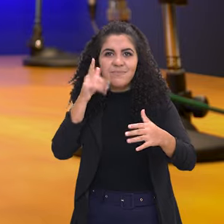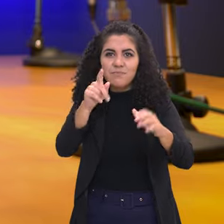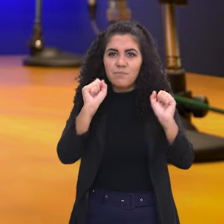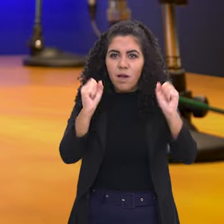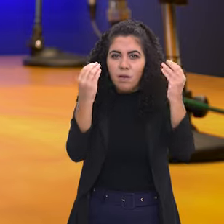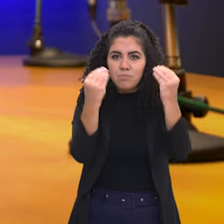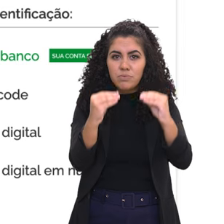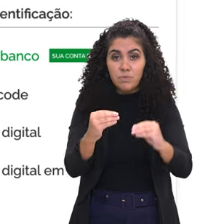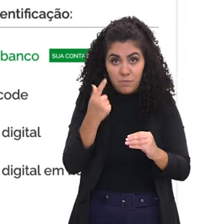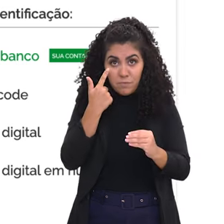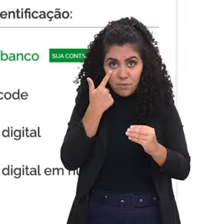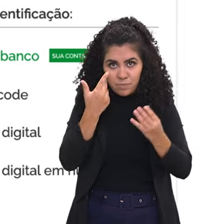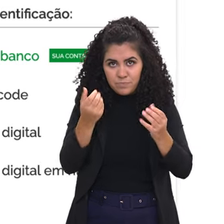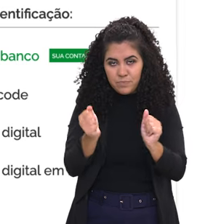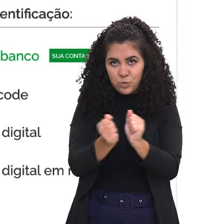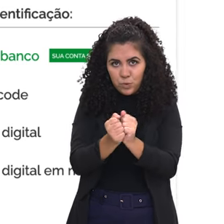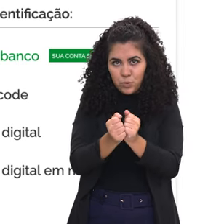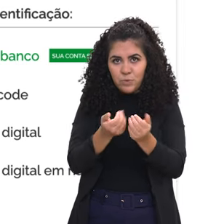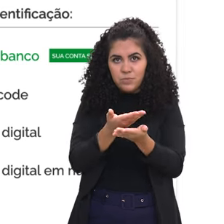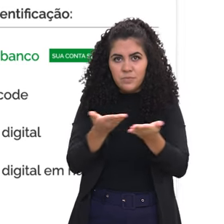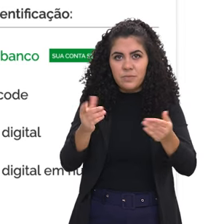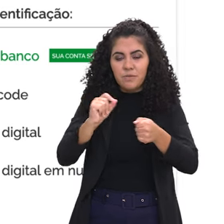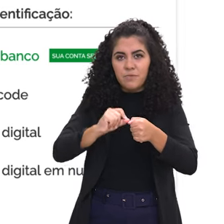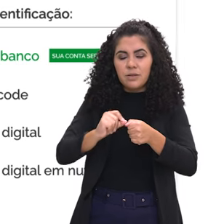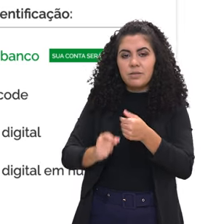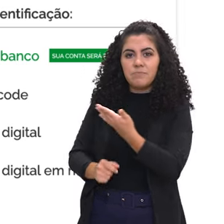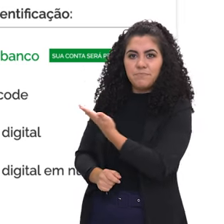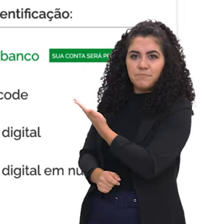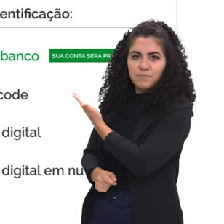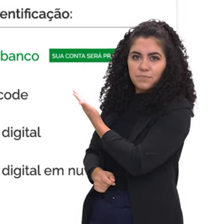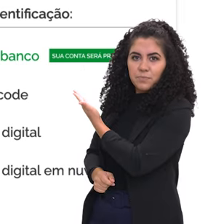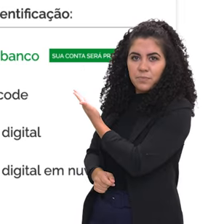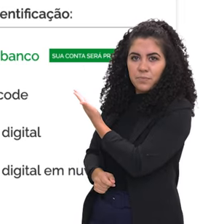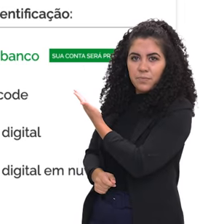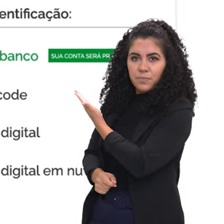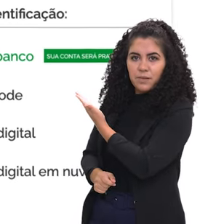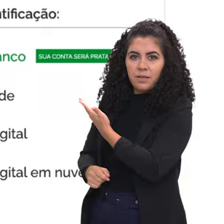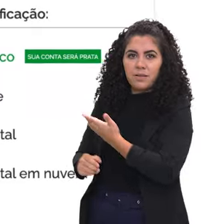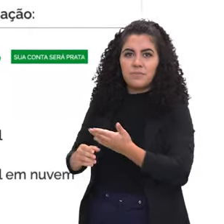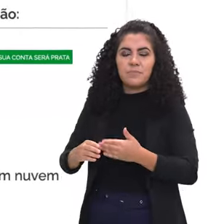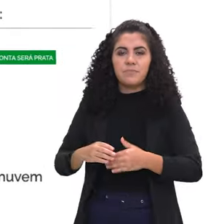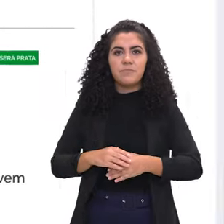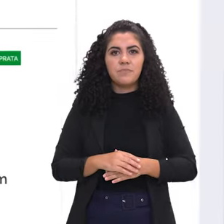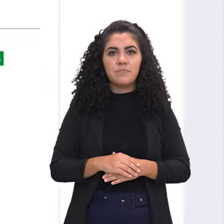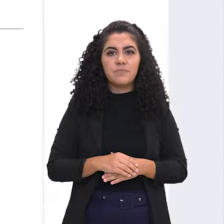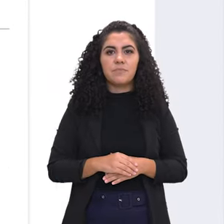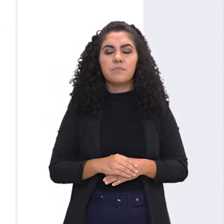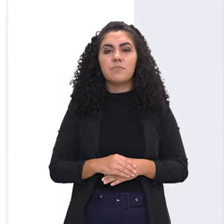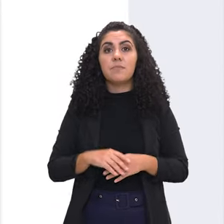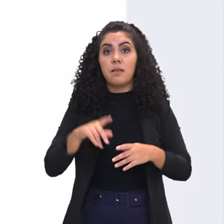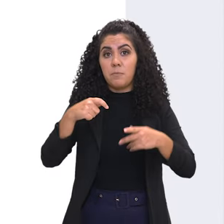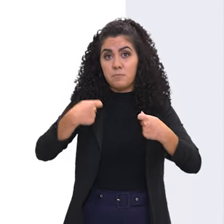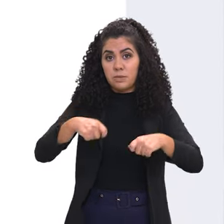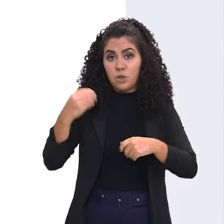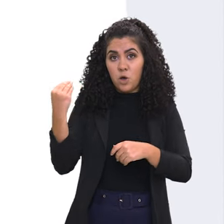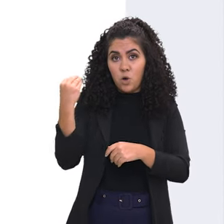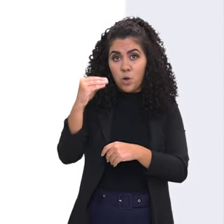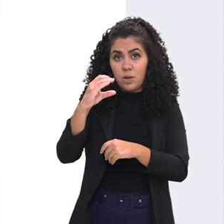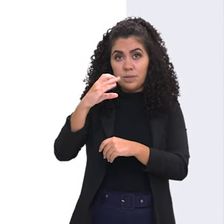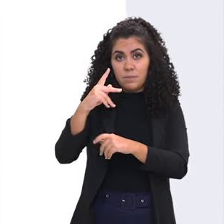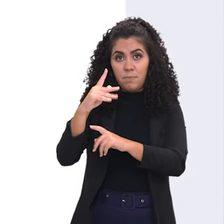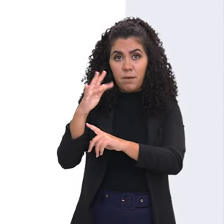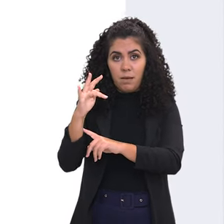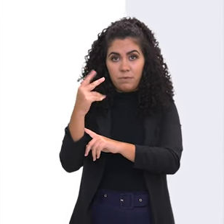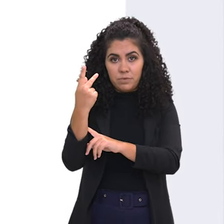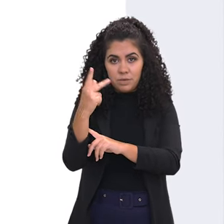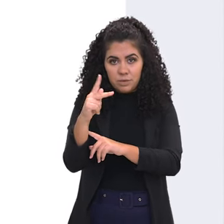dentro da base. Então vamos lá, eu vou fazer isso, vou entrar no gov.br, ele vai me direcionar aqui para